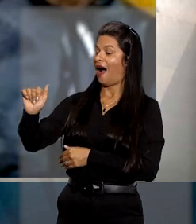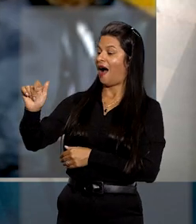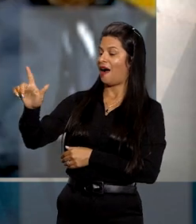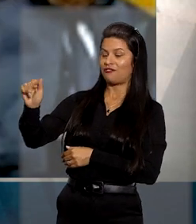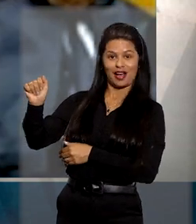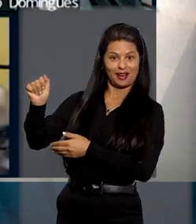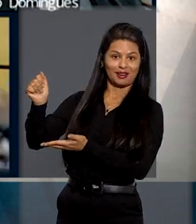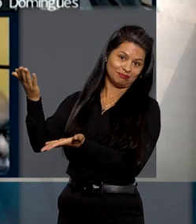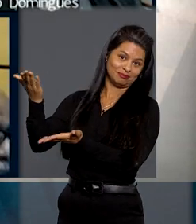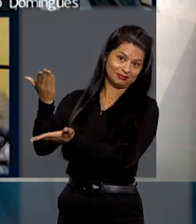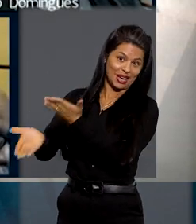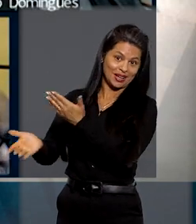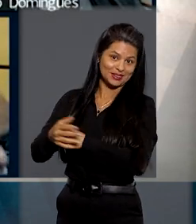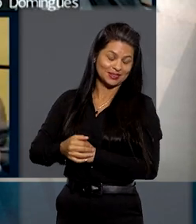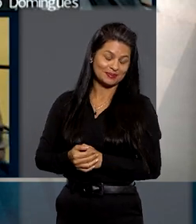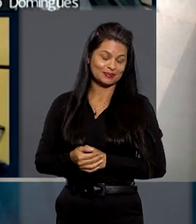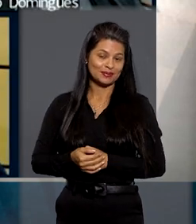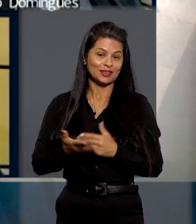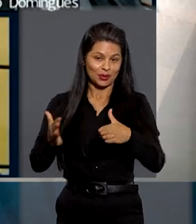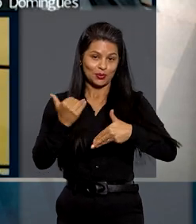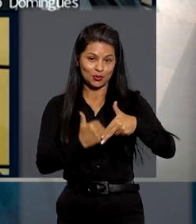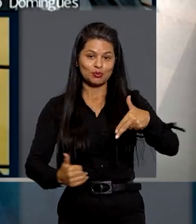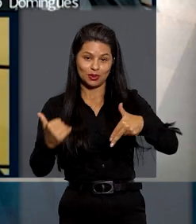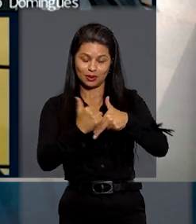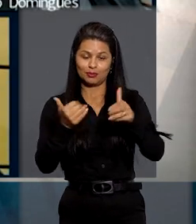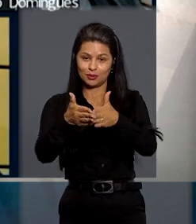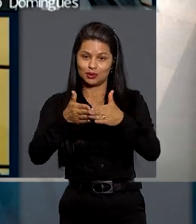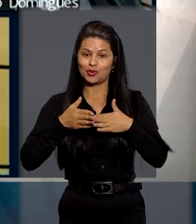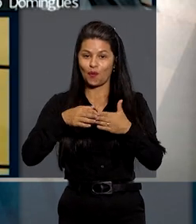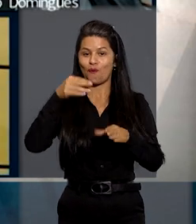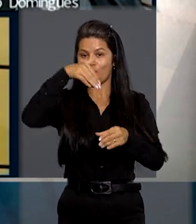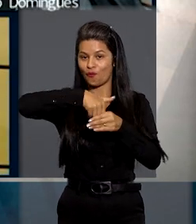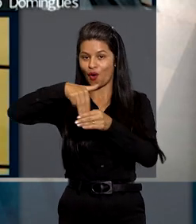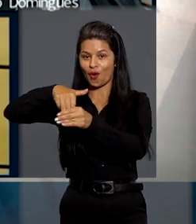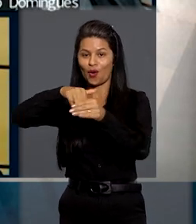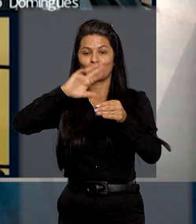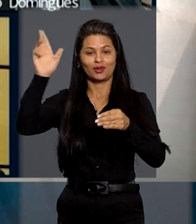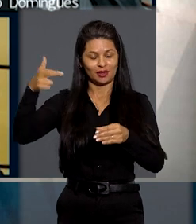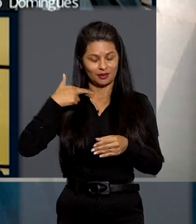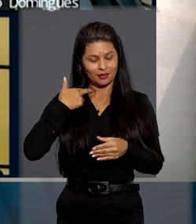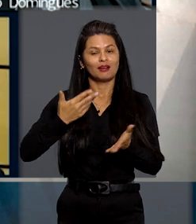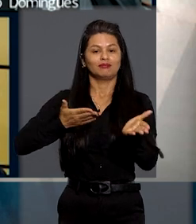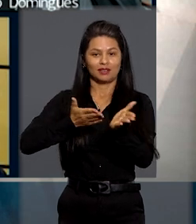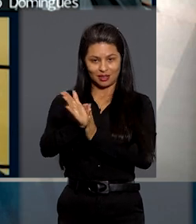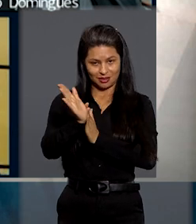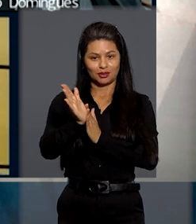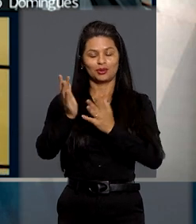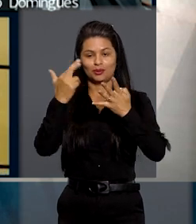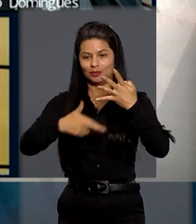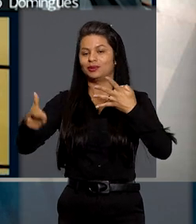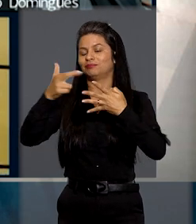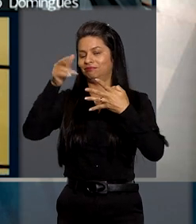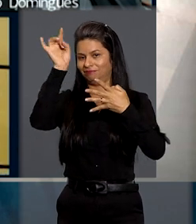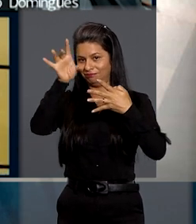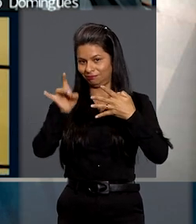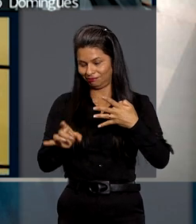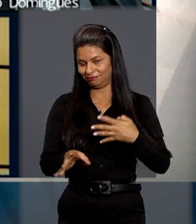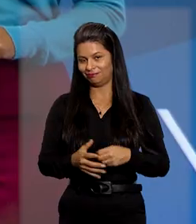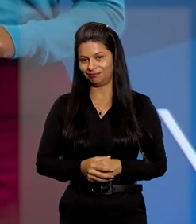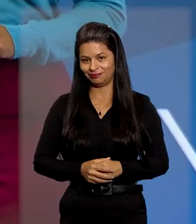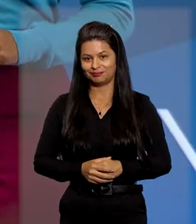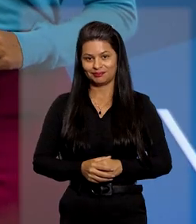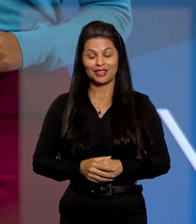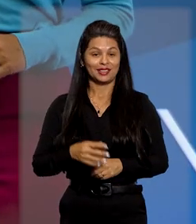desocupado. Por unanimidade, os ministros seguiram o voto do relator e deram provimento ao recurso especial da União.